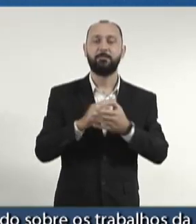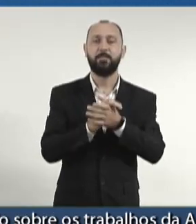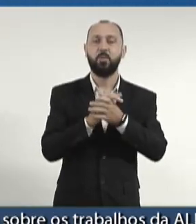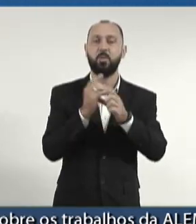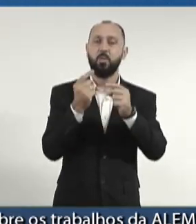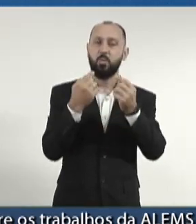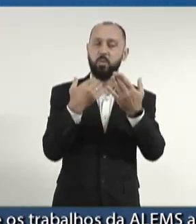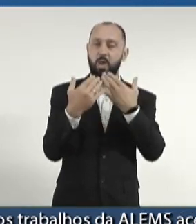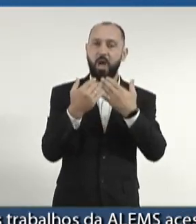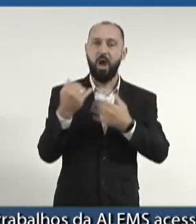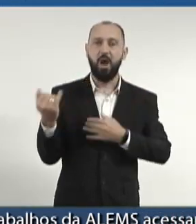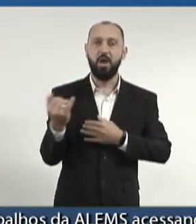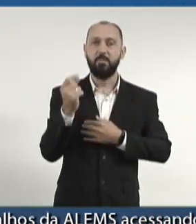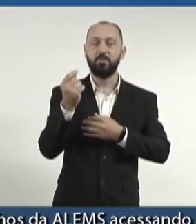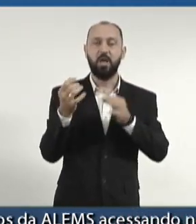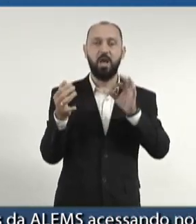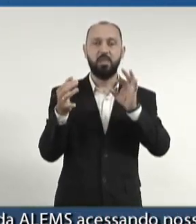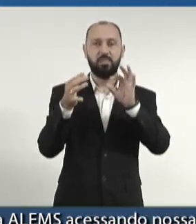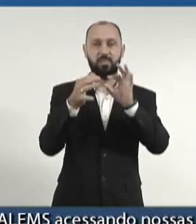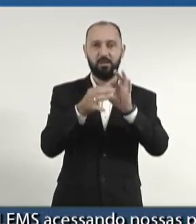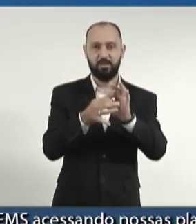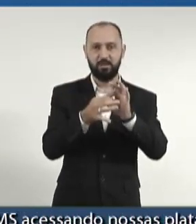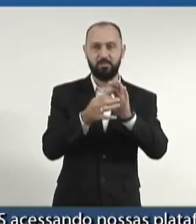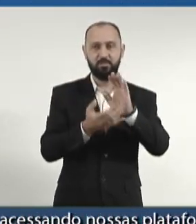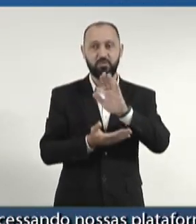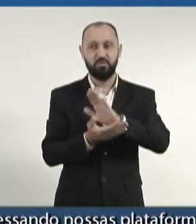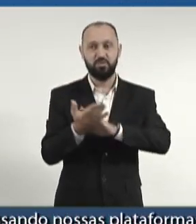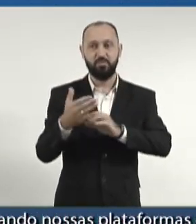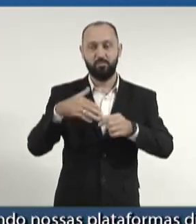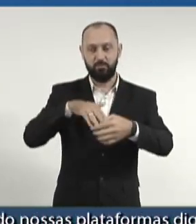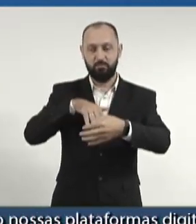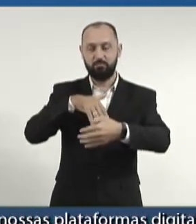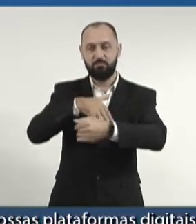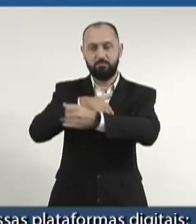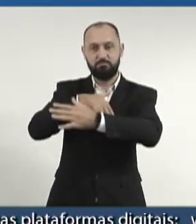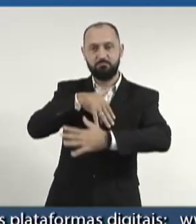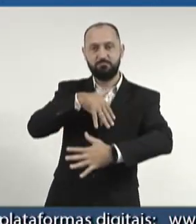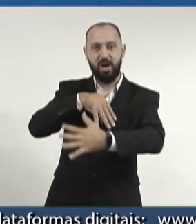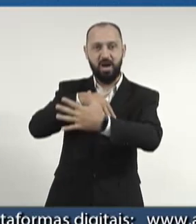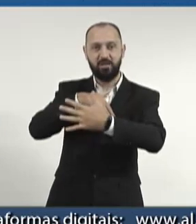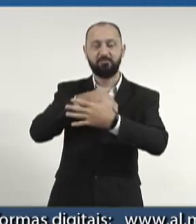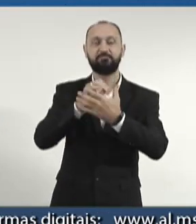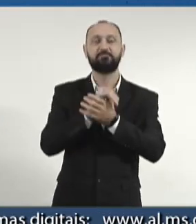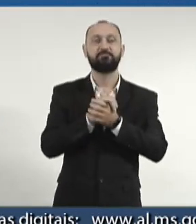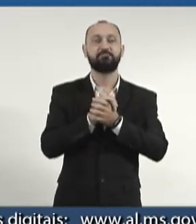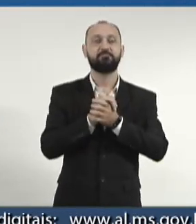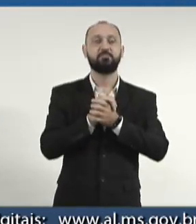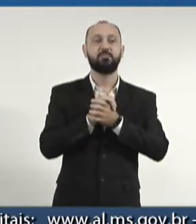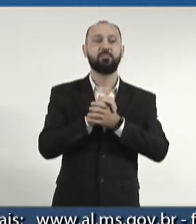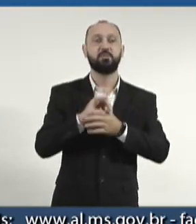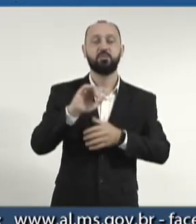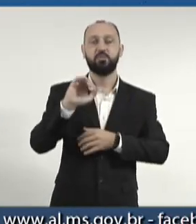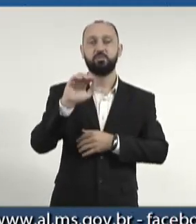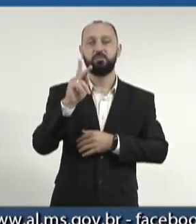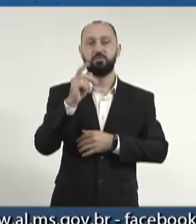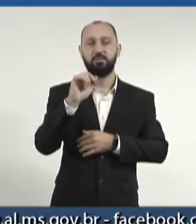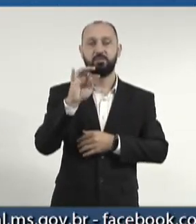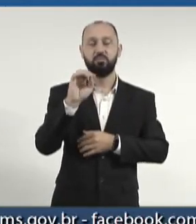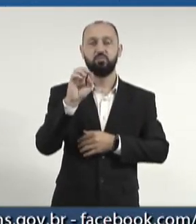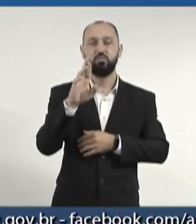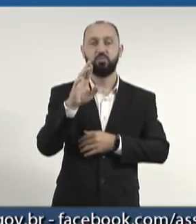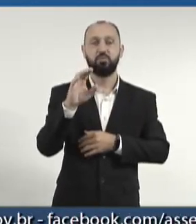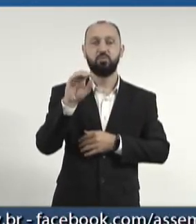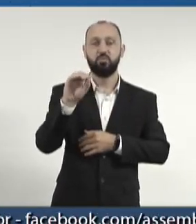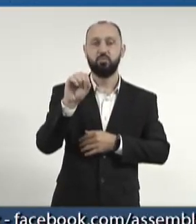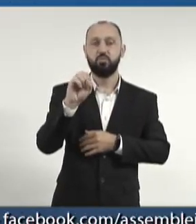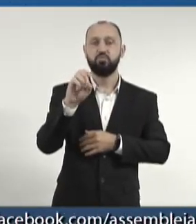debate sobre a importância da integração e nossa saída para o Pacífico. Muitas vezes, o saudoso Heitor e o finado Osório,